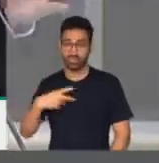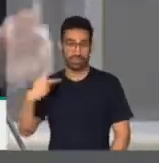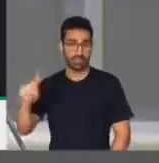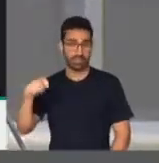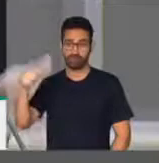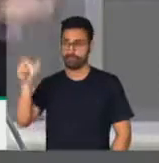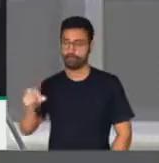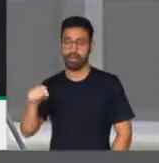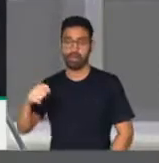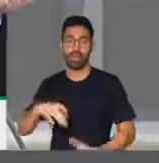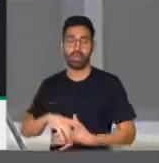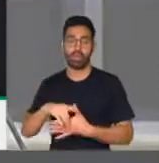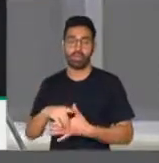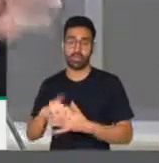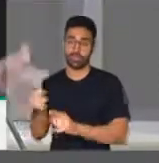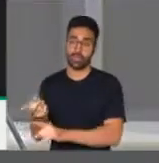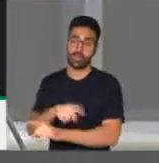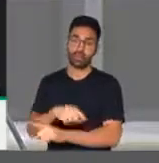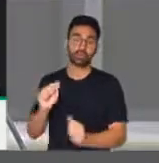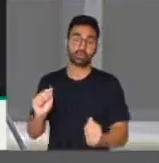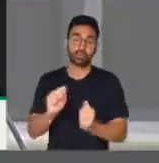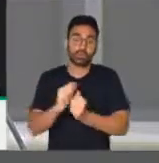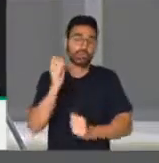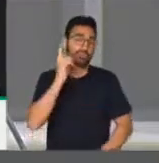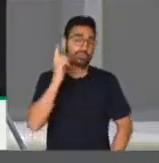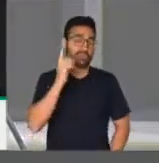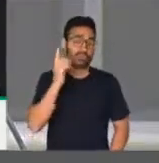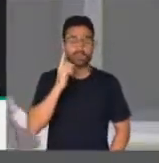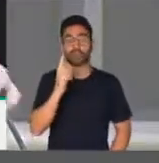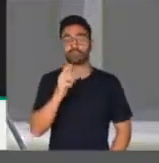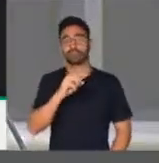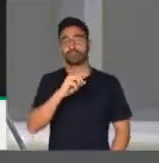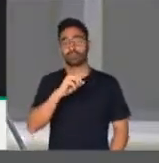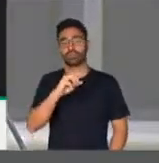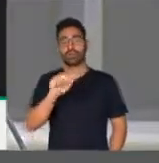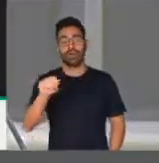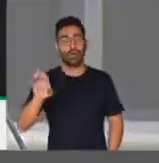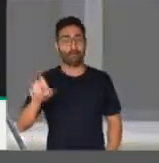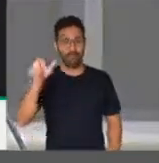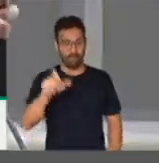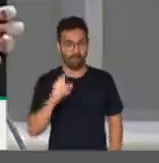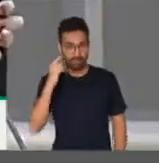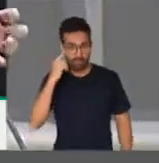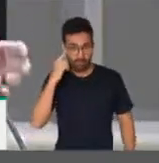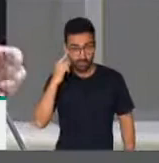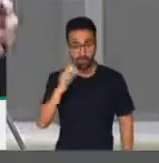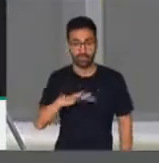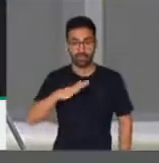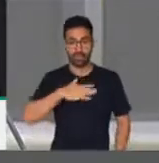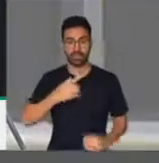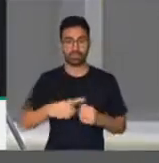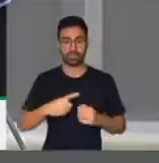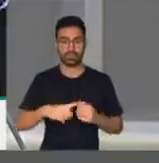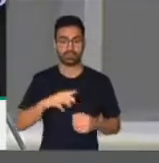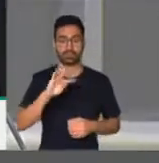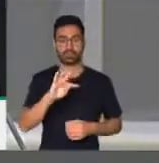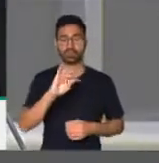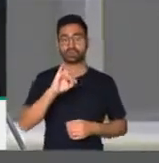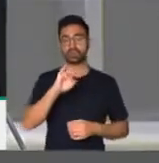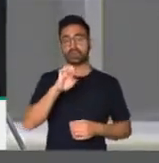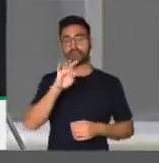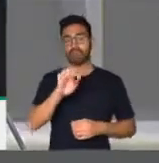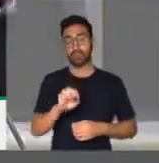líder. Ao seu lado, cumprimentar o deputado Junge, da minha região, do Alto Tietê, que é